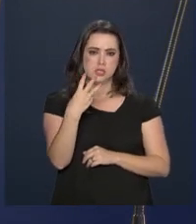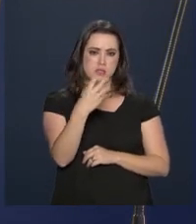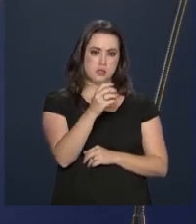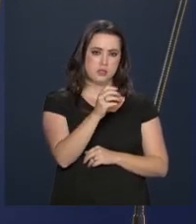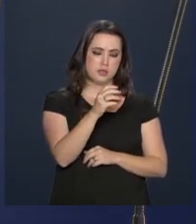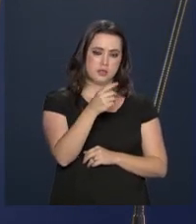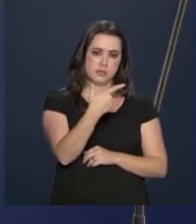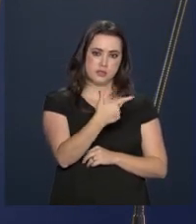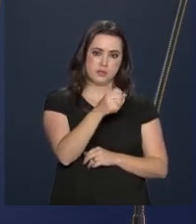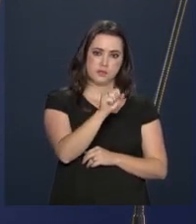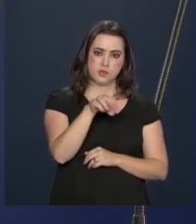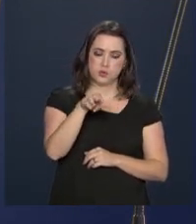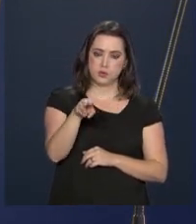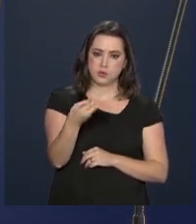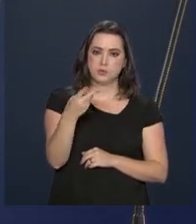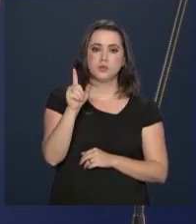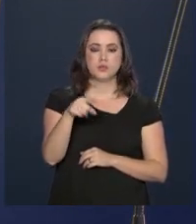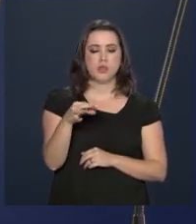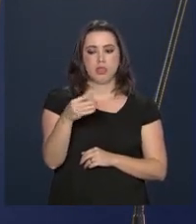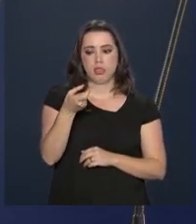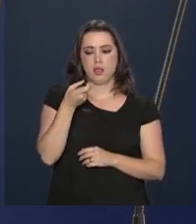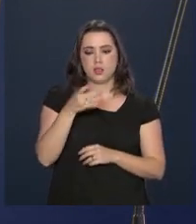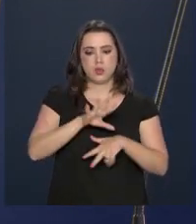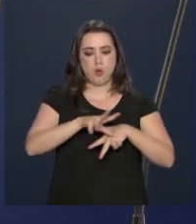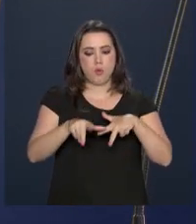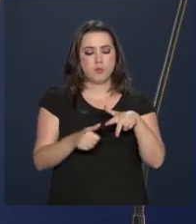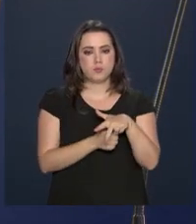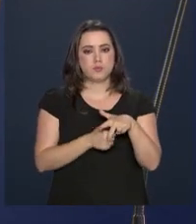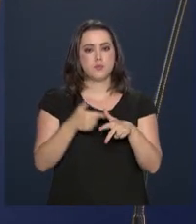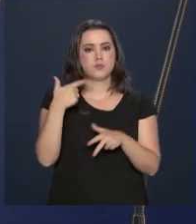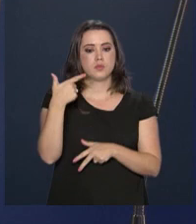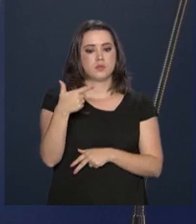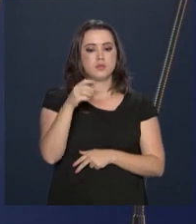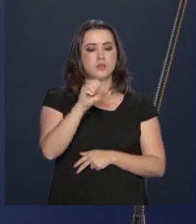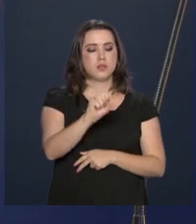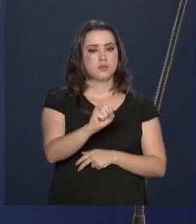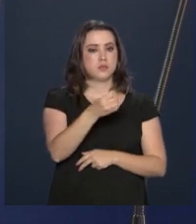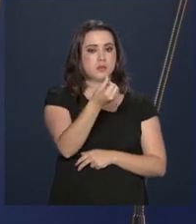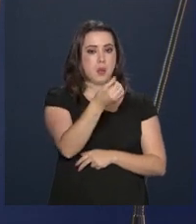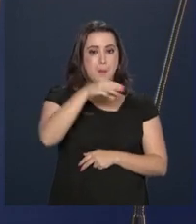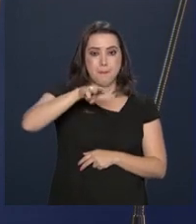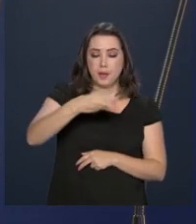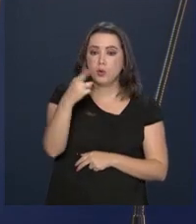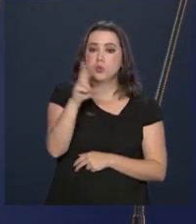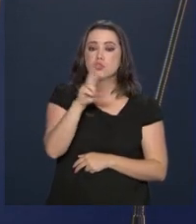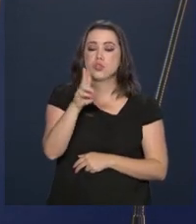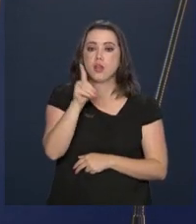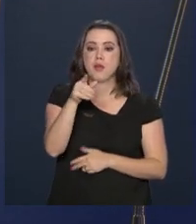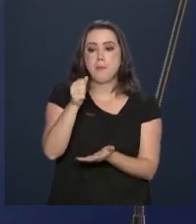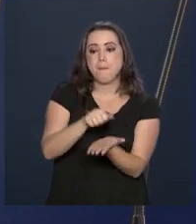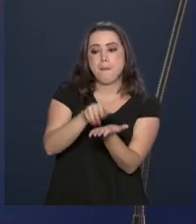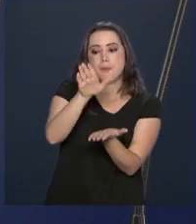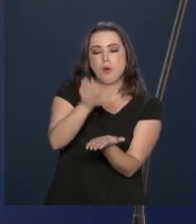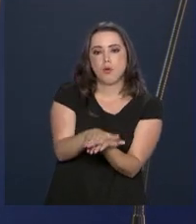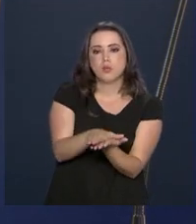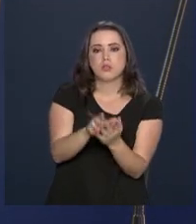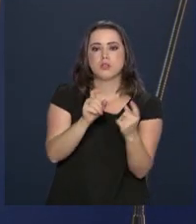milhões são referentes à restituição a título de propina, R 286 milhões a título de multa